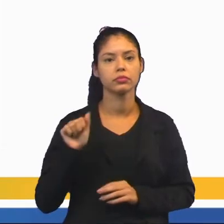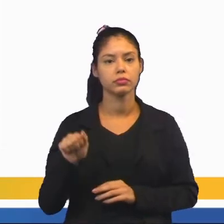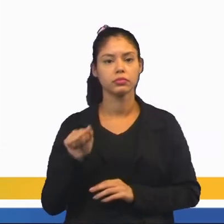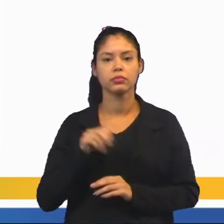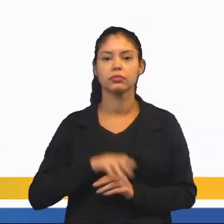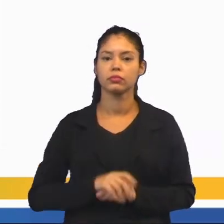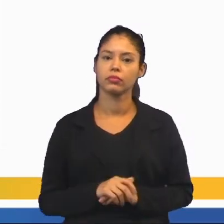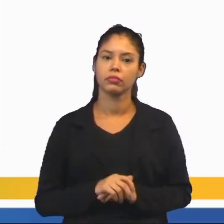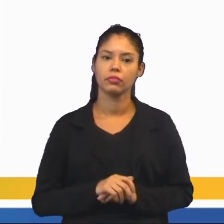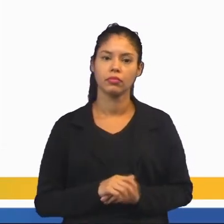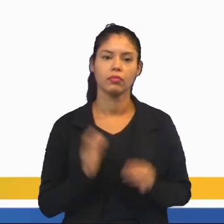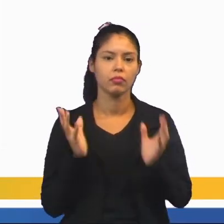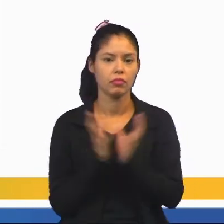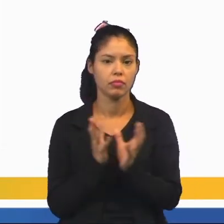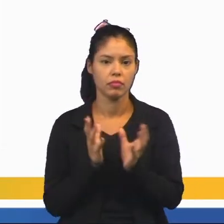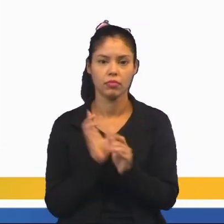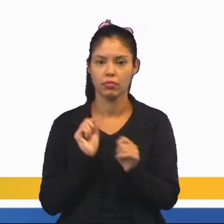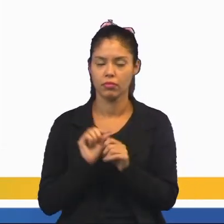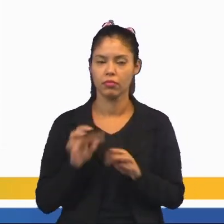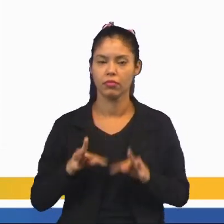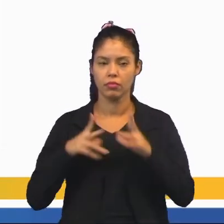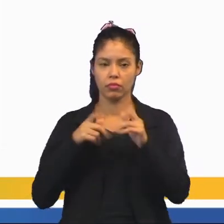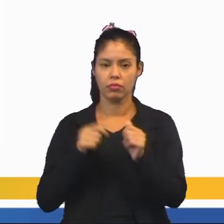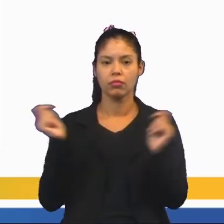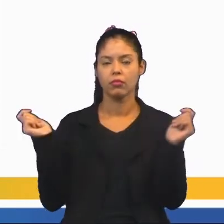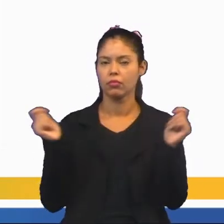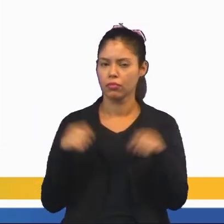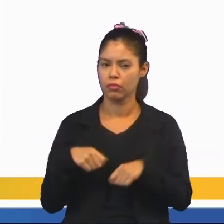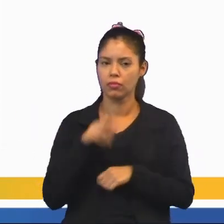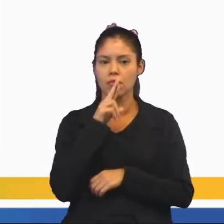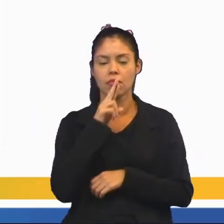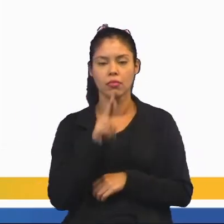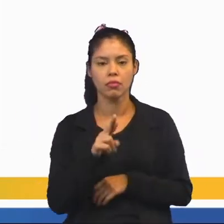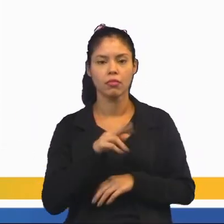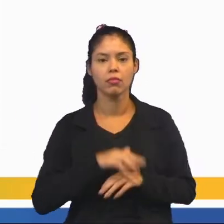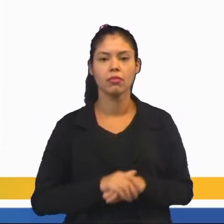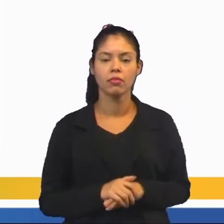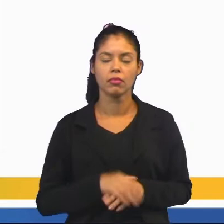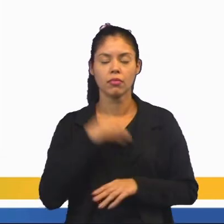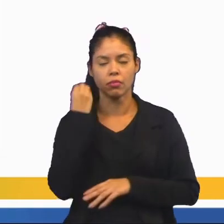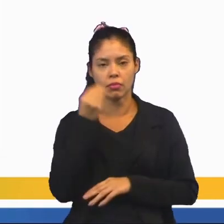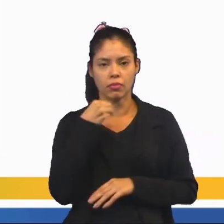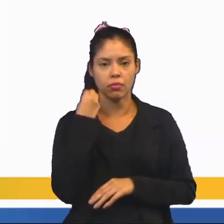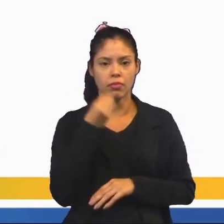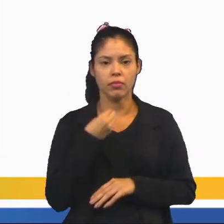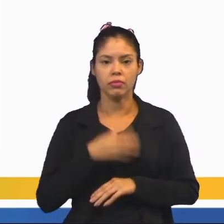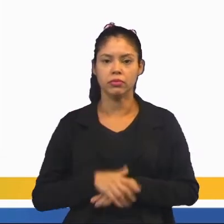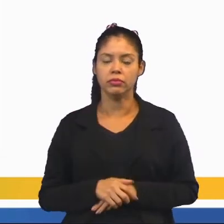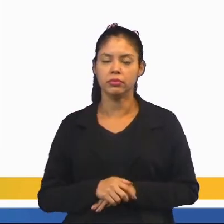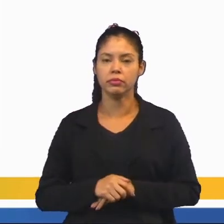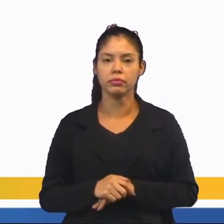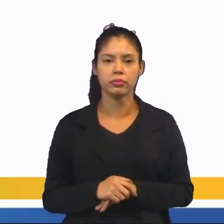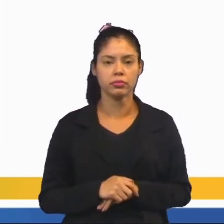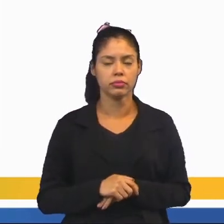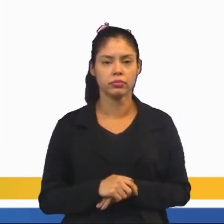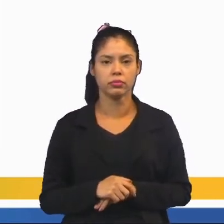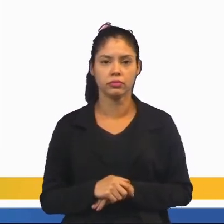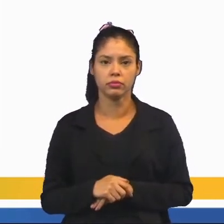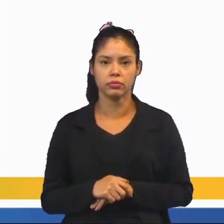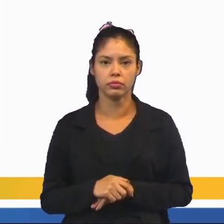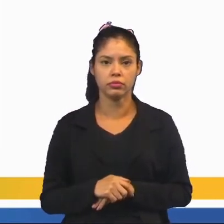Espaço amostral é o conjunto formado por todos os possíveis resultados de um